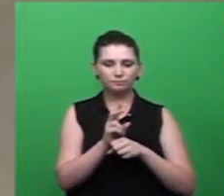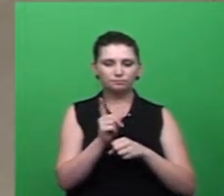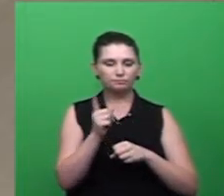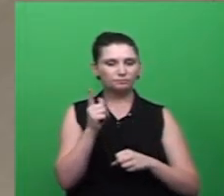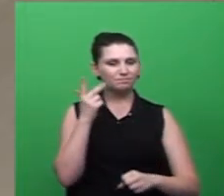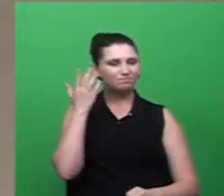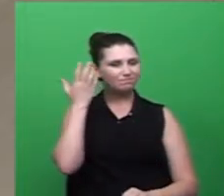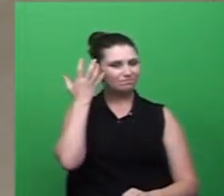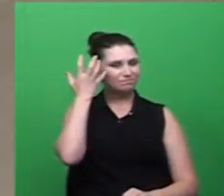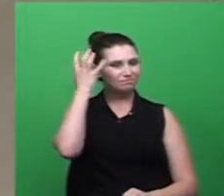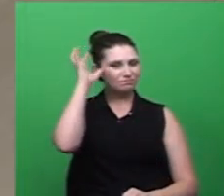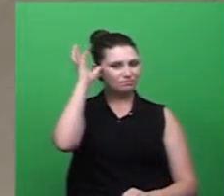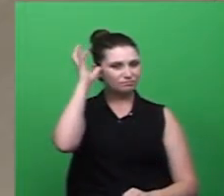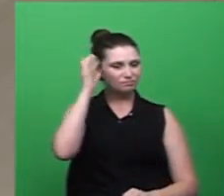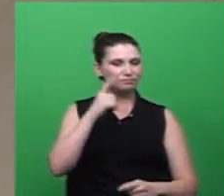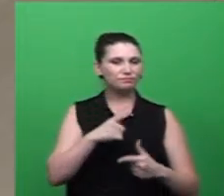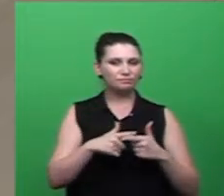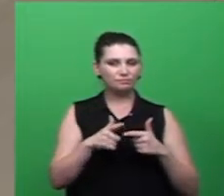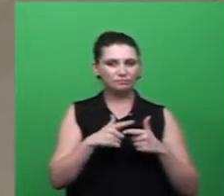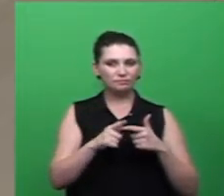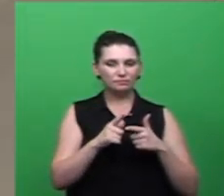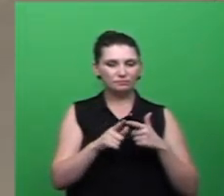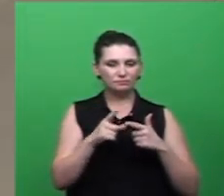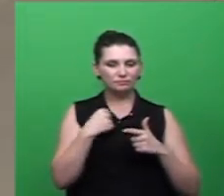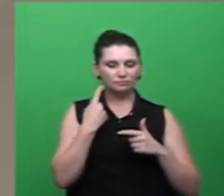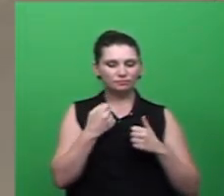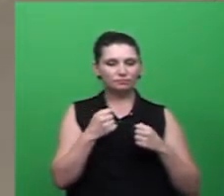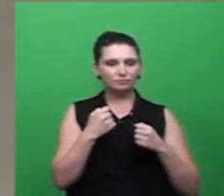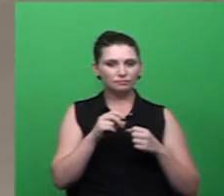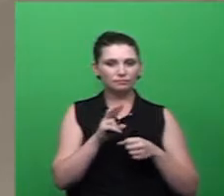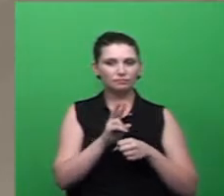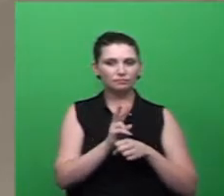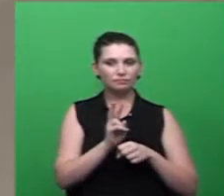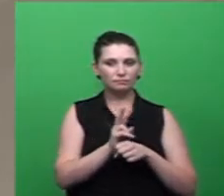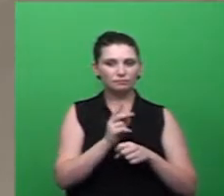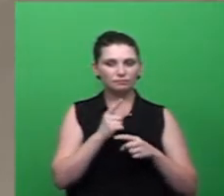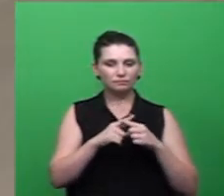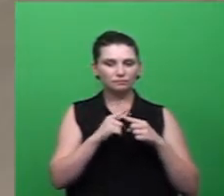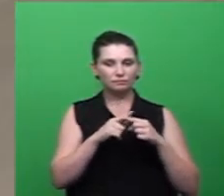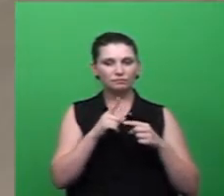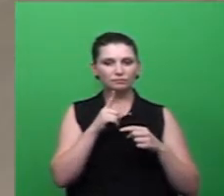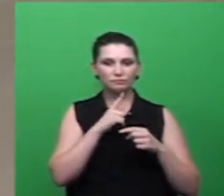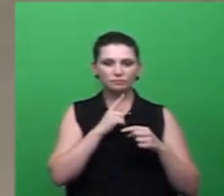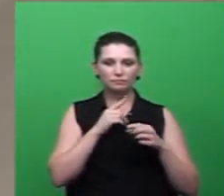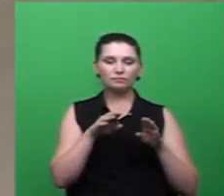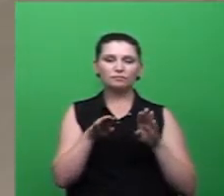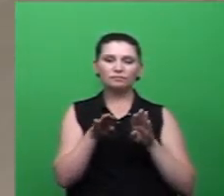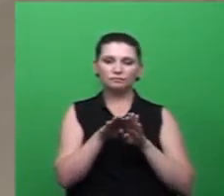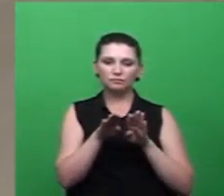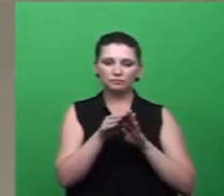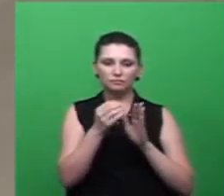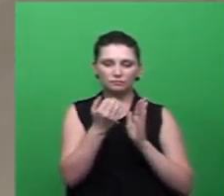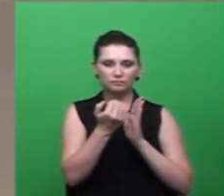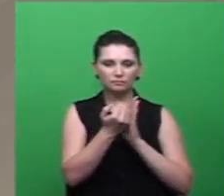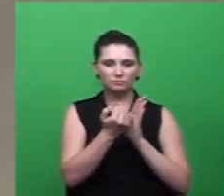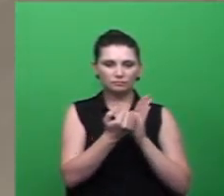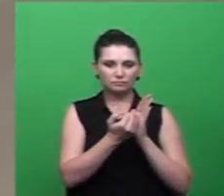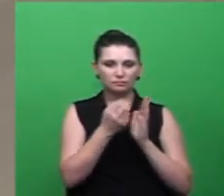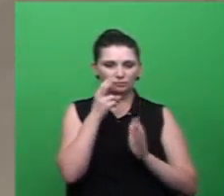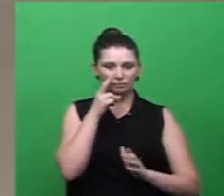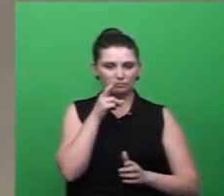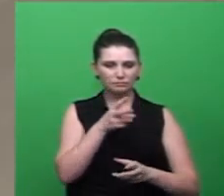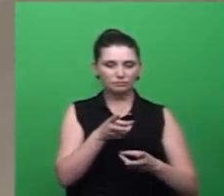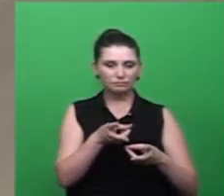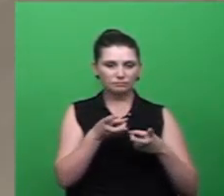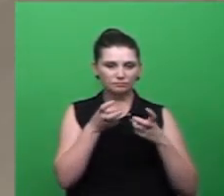infestação desse mosquito na nossa cidade, a gente também tem todo um plano operativo no intuito de identificar